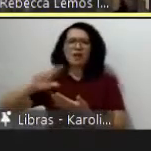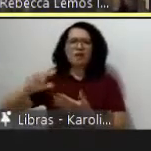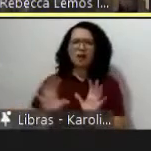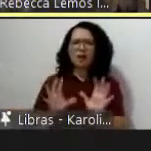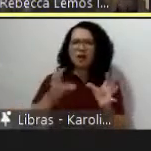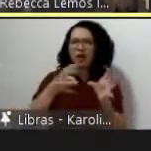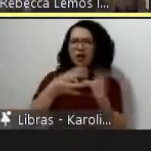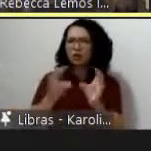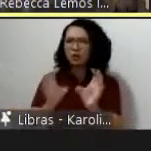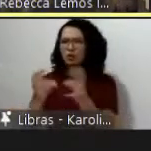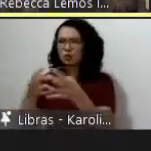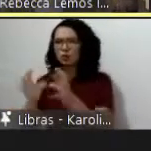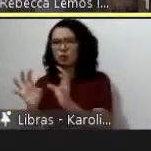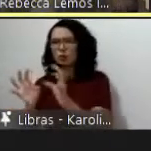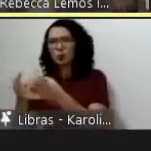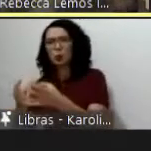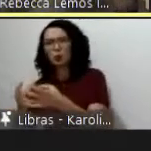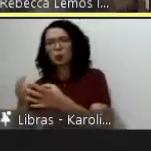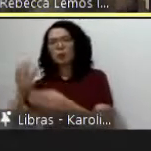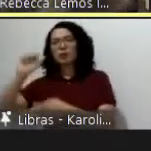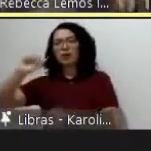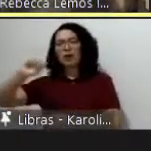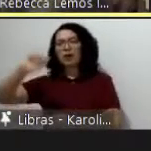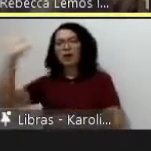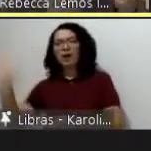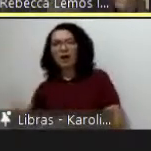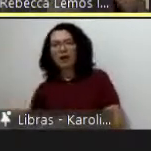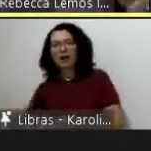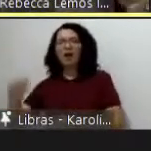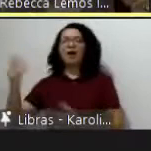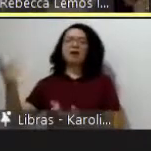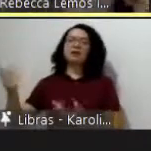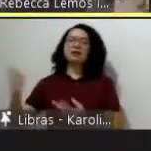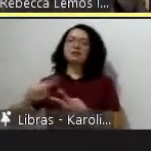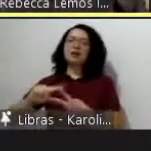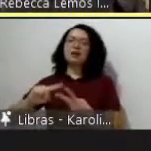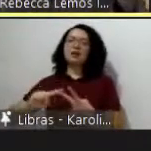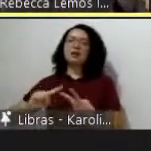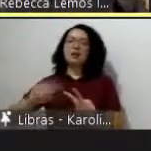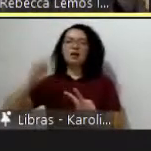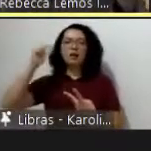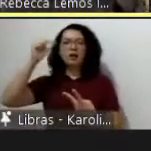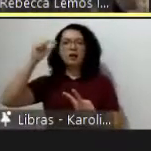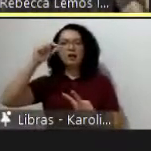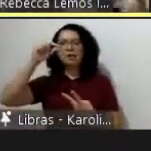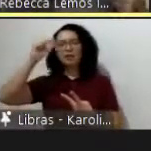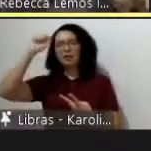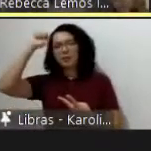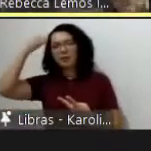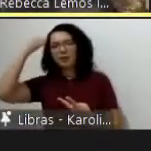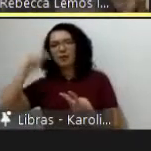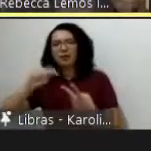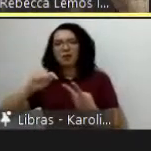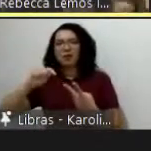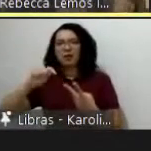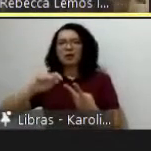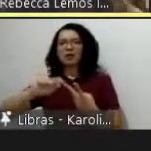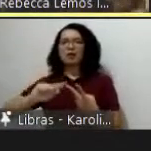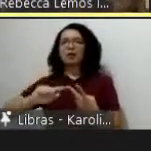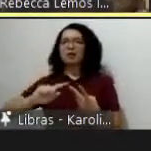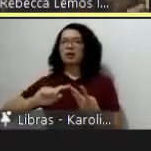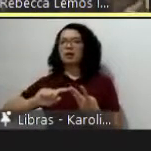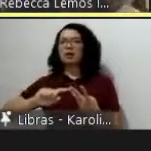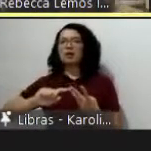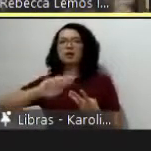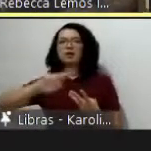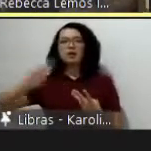com a ideia de produzir um conhecimento qualificado dessas regiões que eram utilizados em épocas